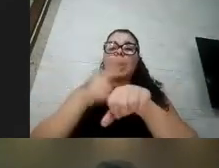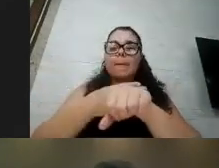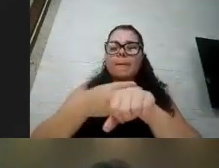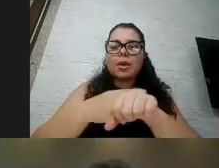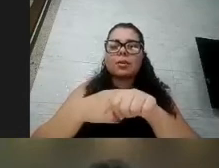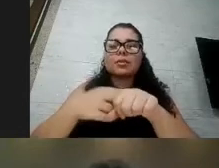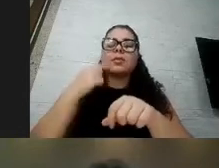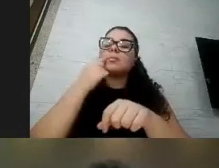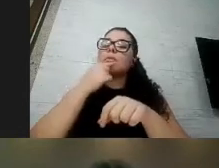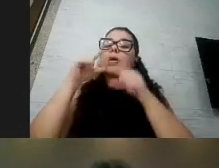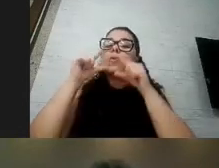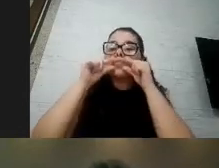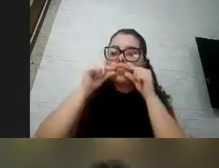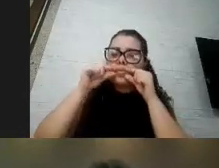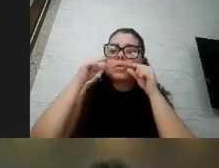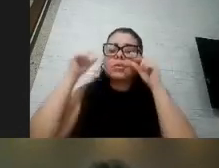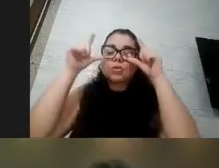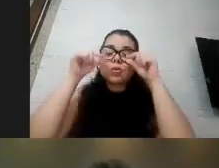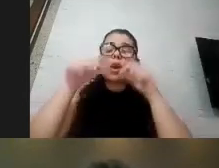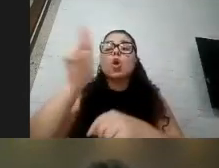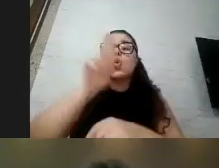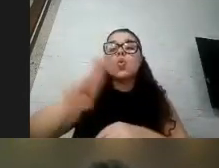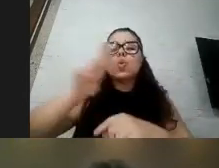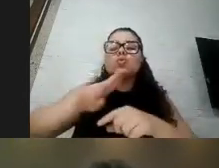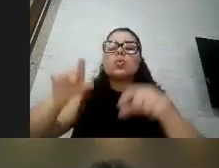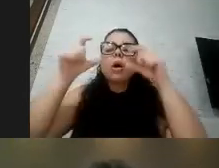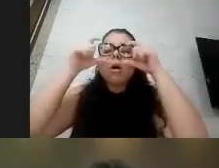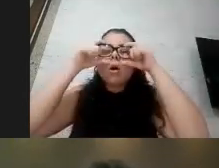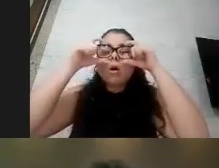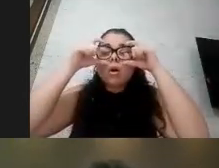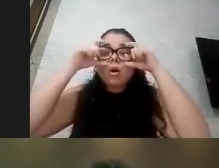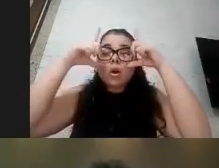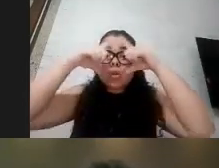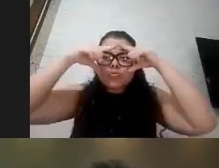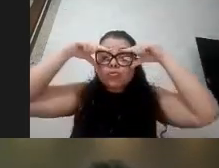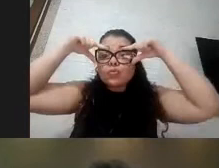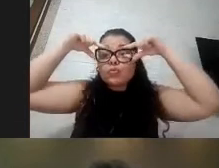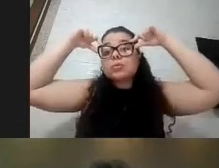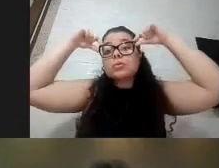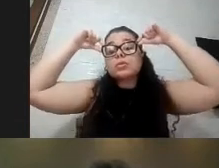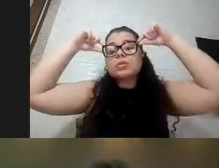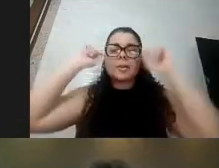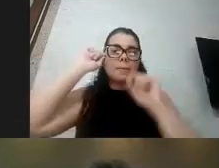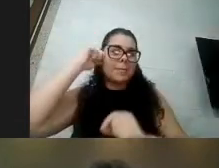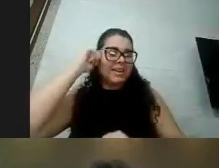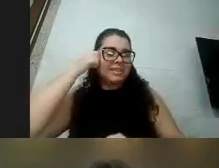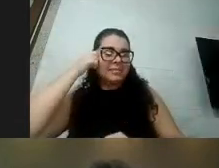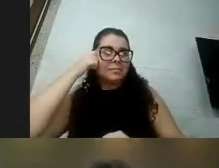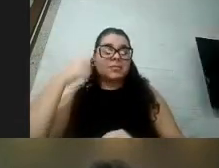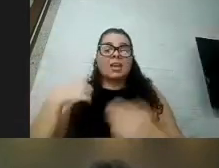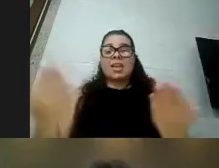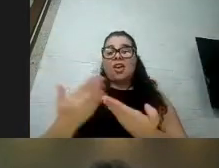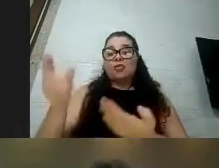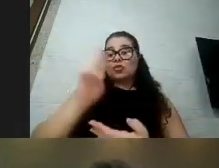pequena, uso um óculos de moldura preta e estou com uma camisa beige.